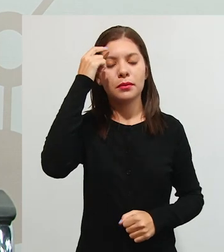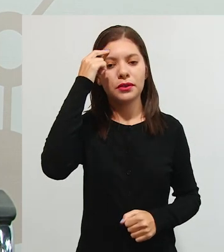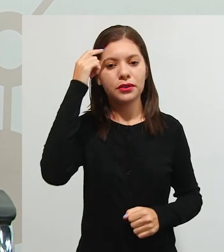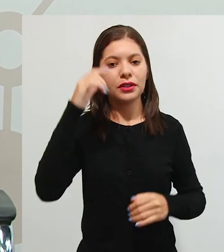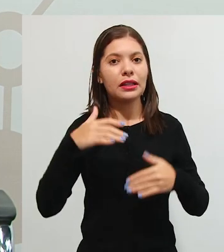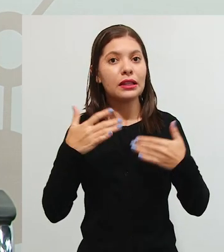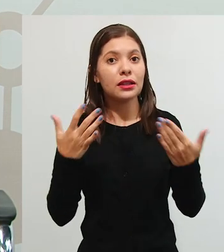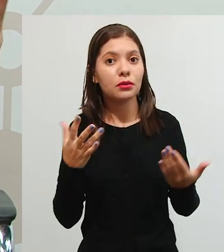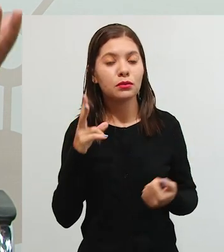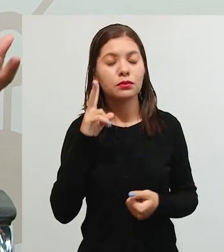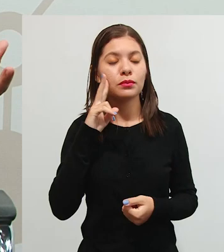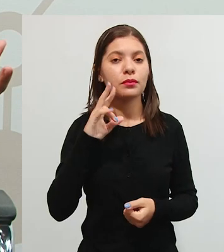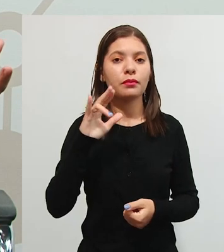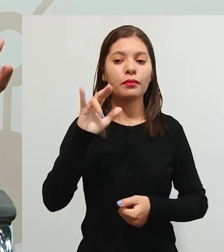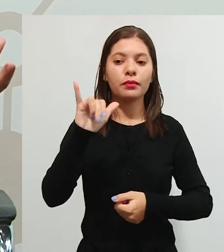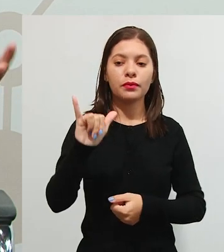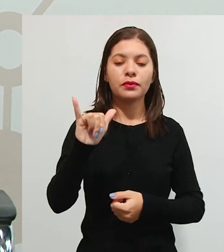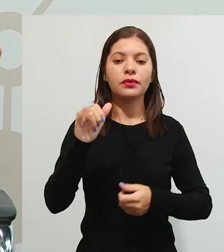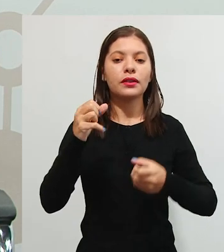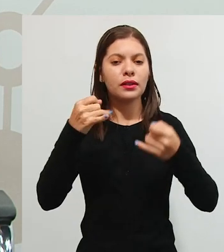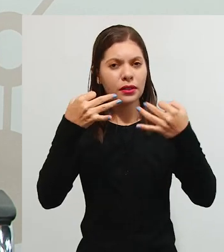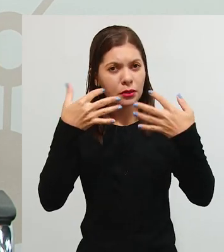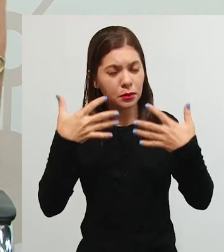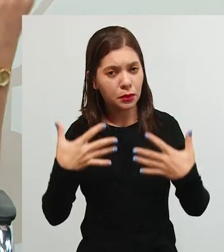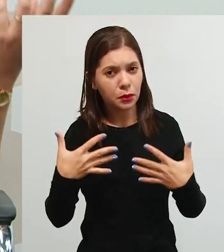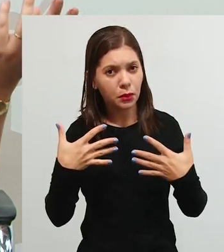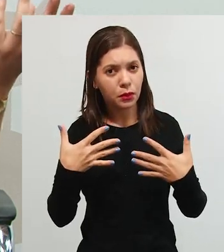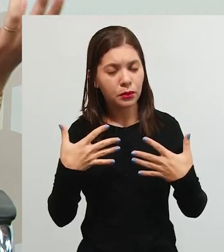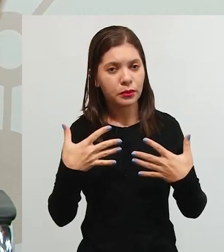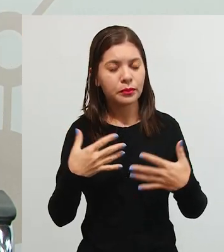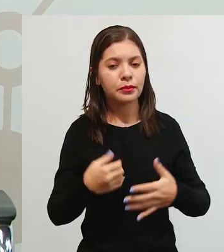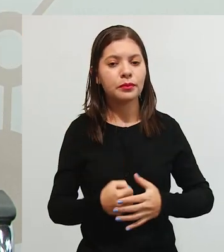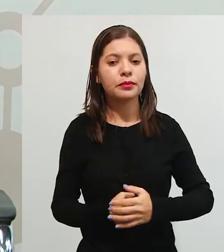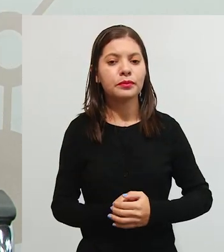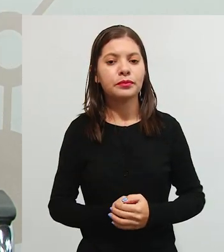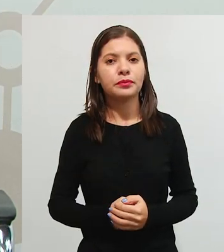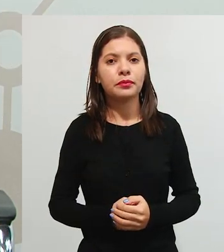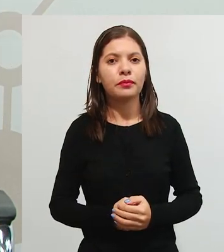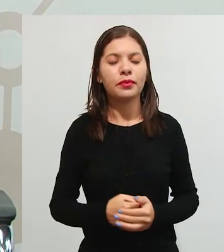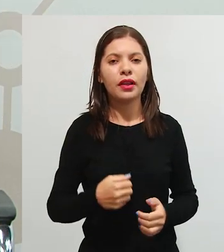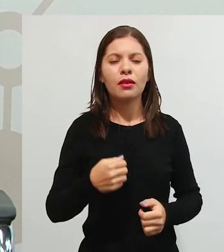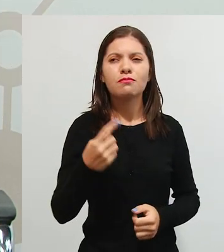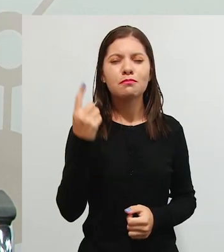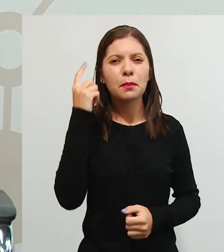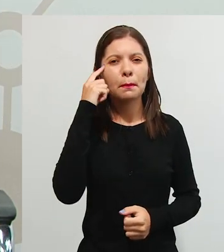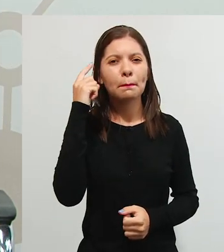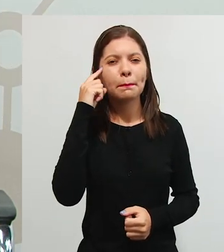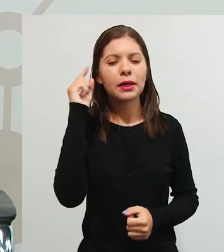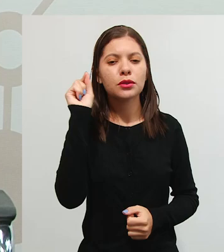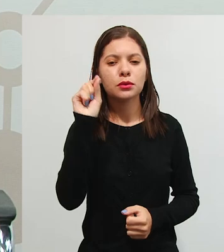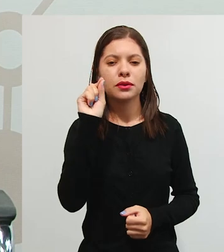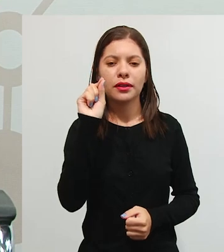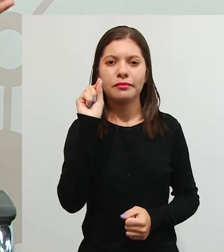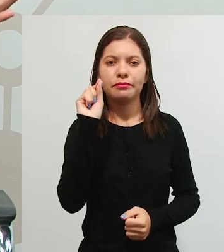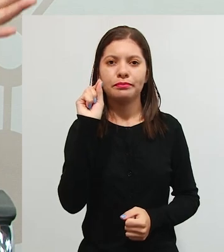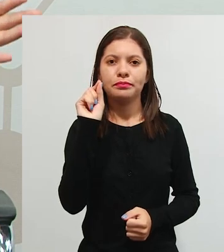Então, de acordo com Vygotsky, nós olhamos para essa história e nós pensamos, né?